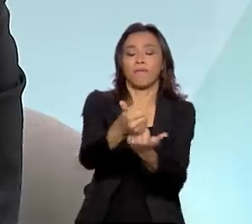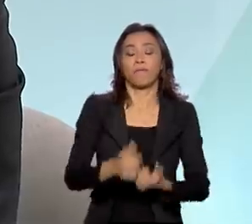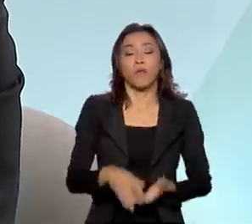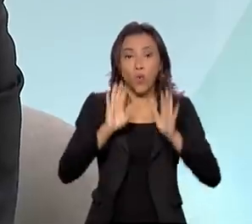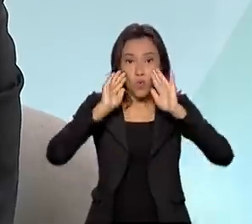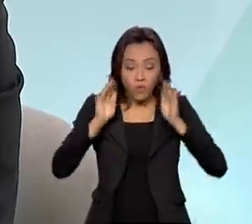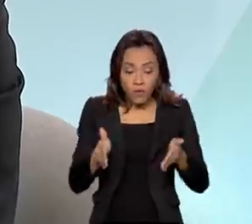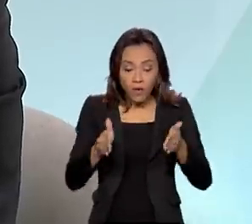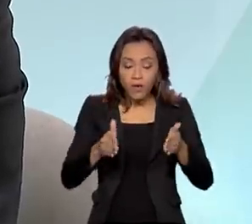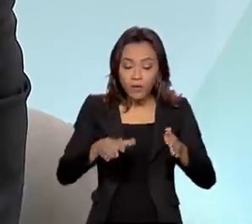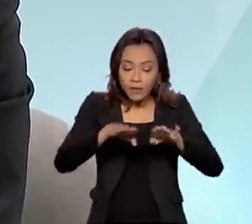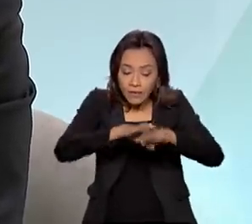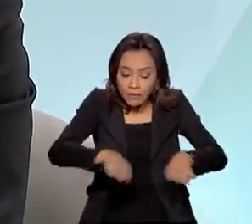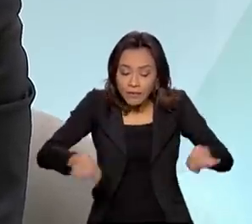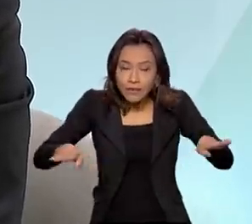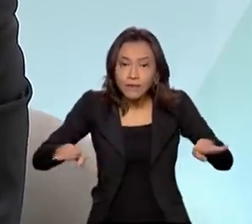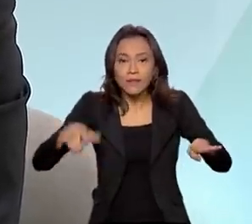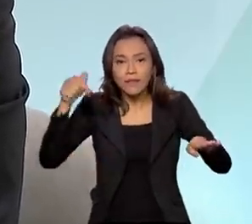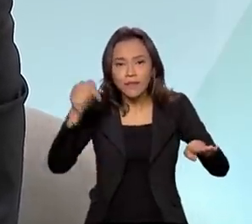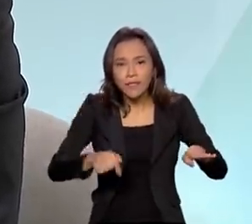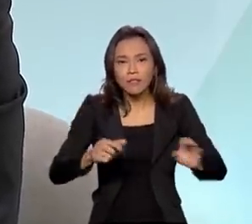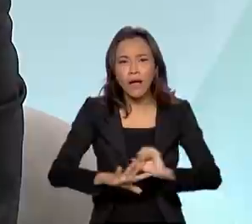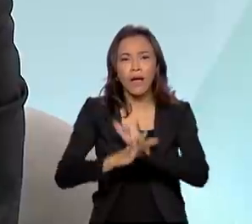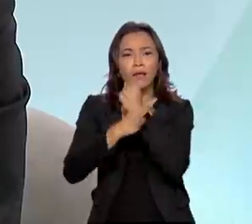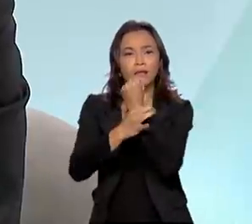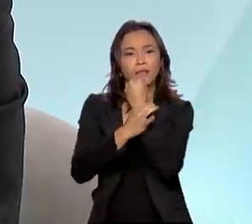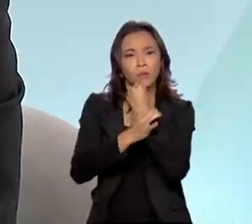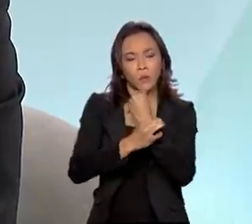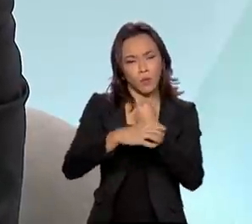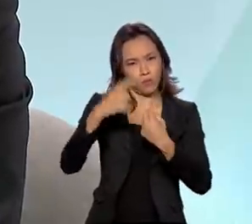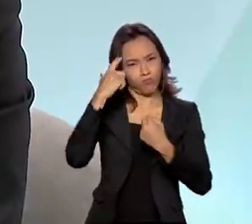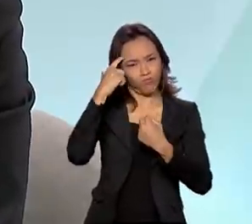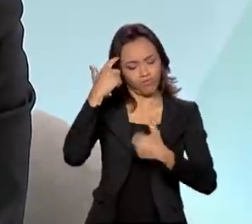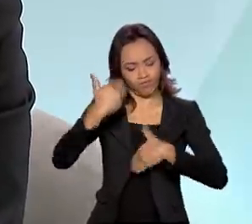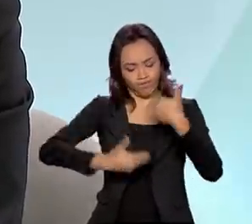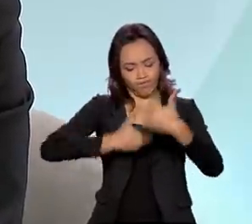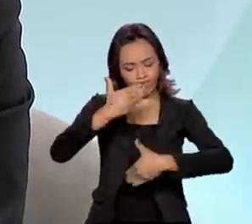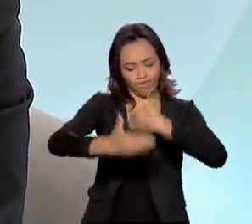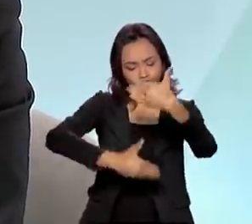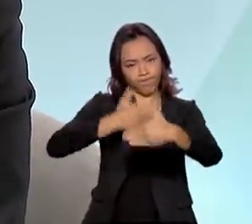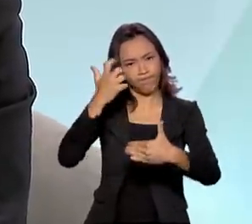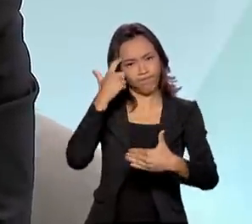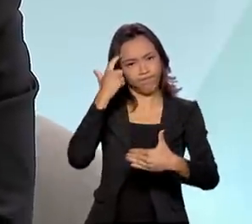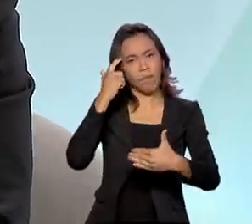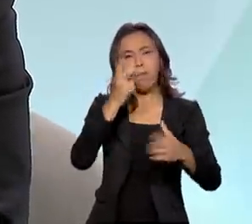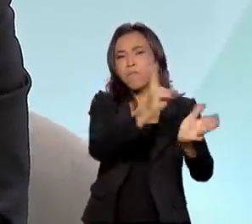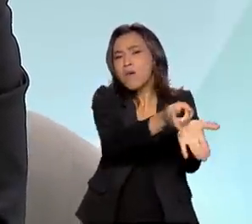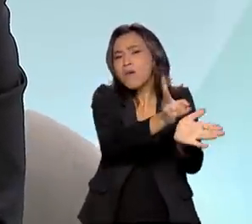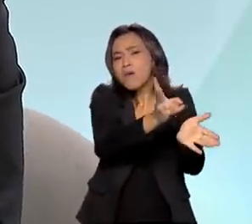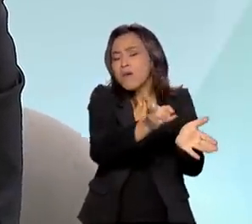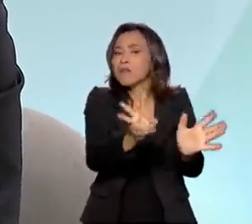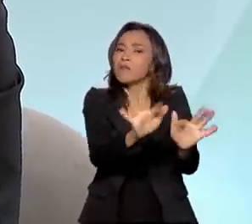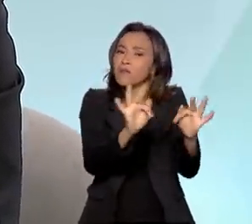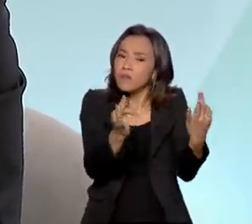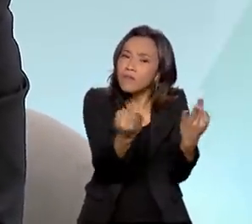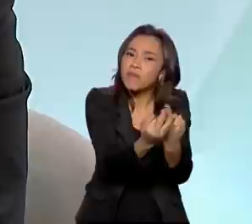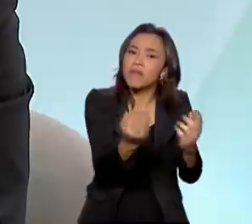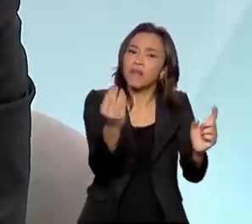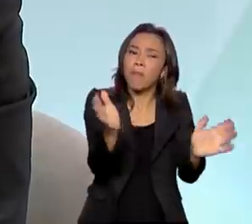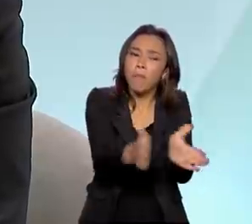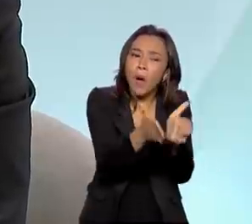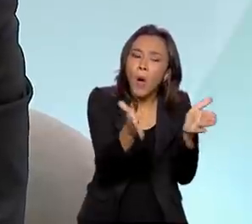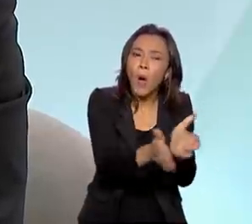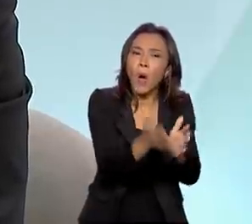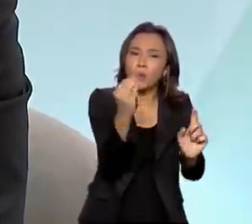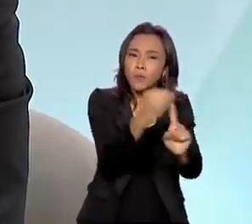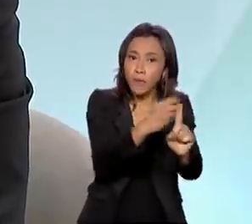é o que viabiliza justamente um desenvolvimento pleno daquela criança, mesmo moriundo de uma família em situação de vulnerabilidade, ela